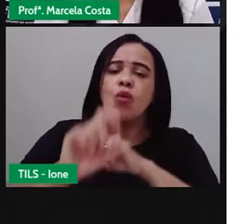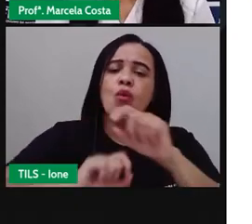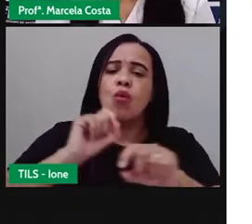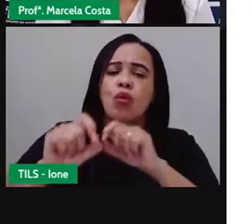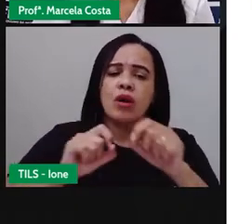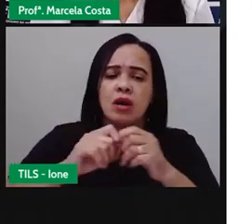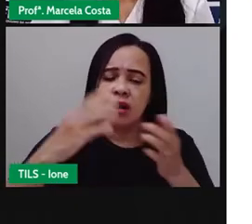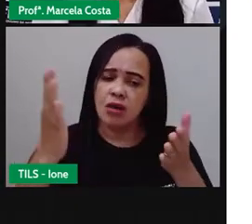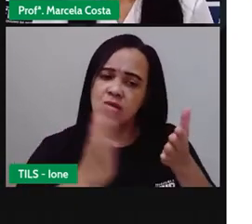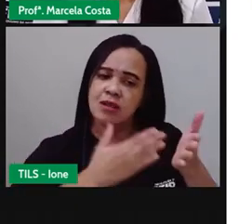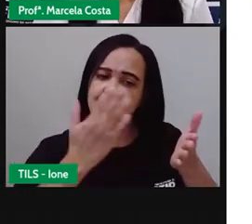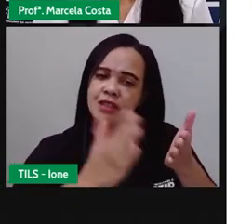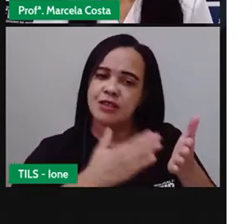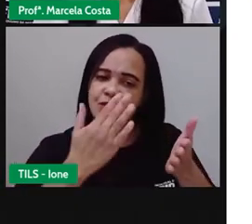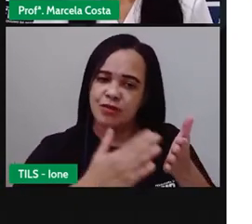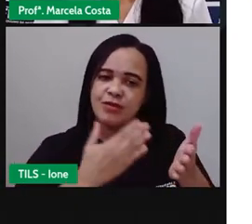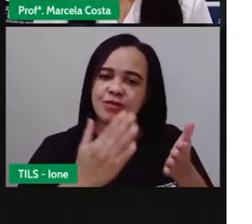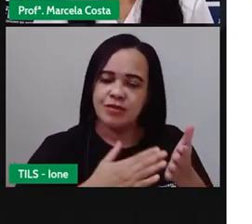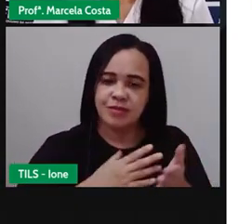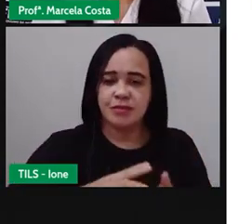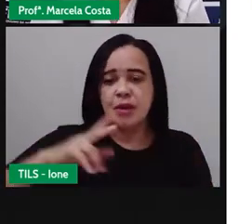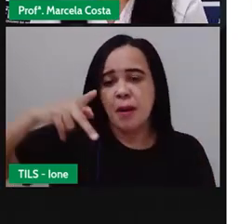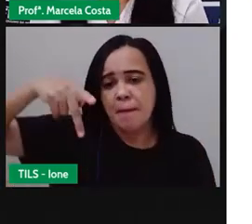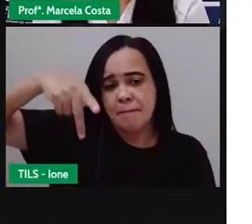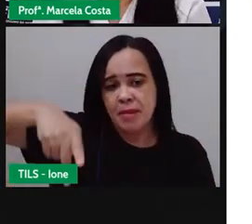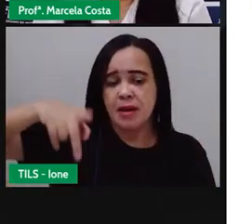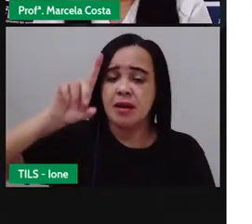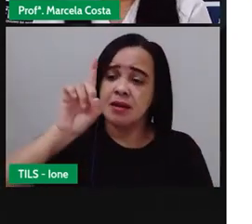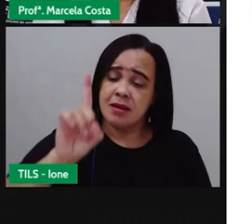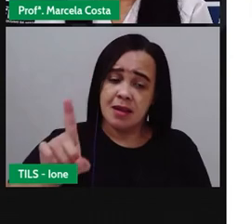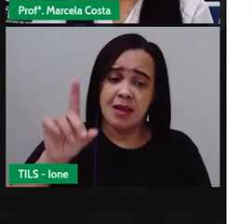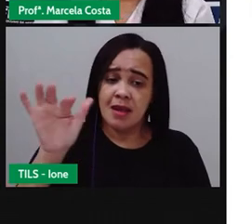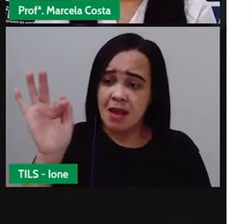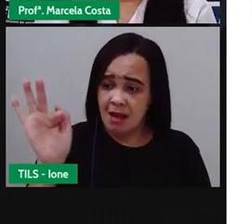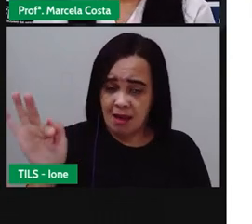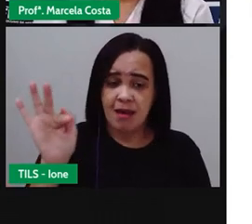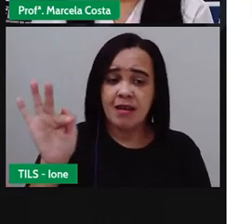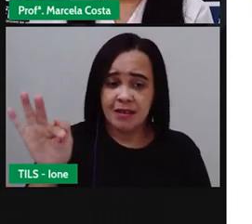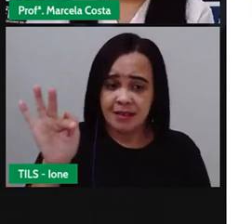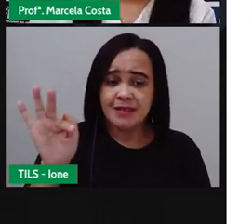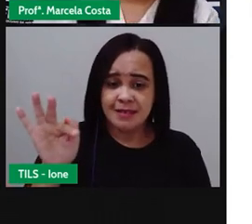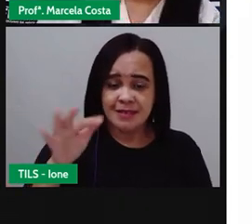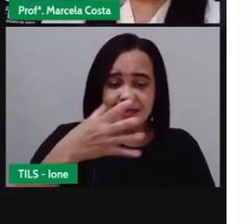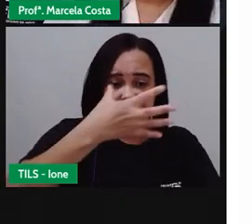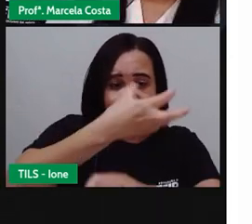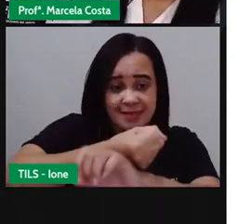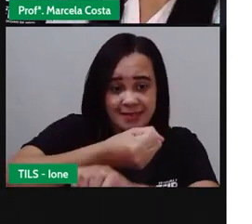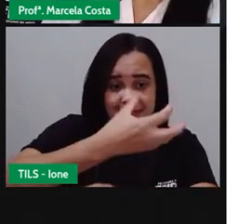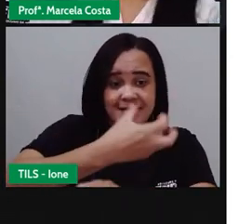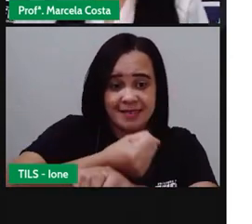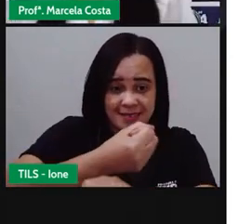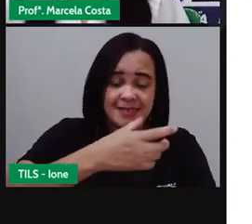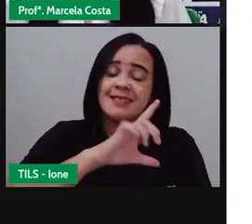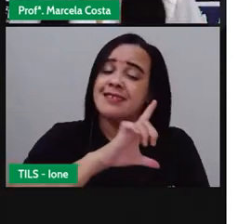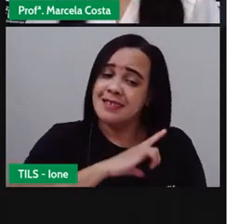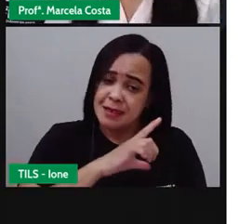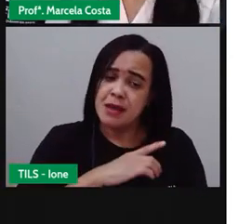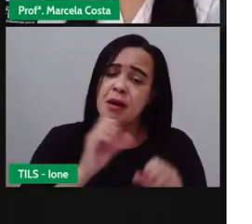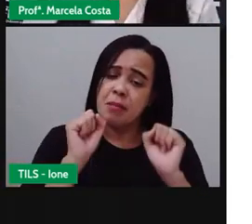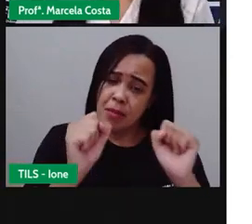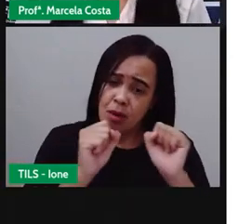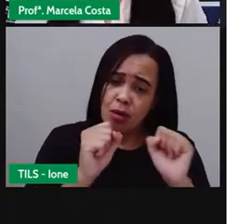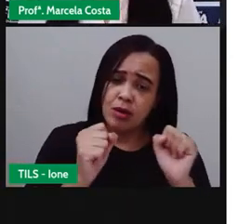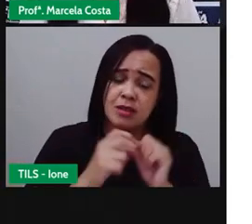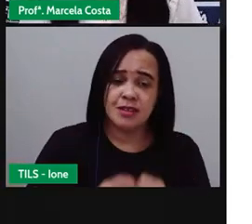em PDF do livro Menina Bonita do Laço de Fita. Ele está disponível lá nesse site. Você pode